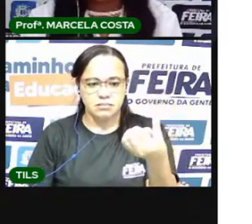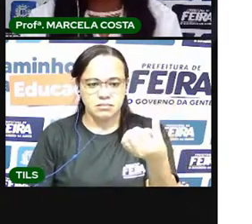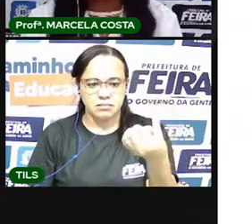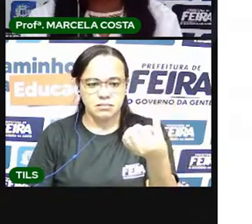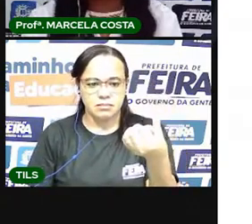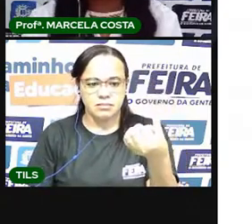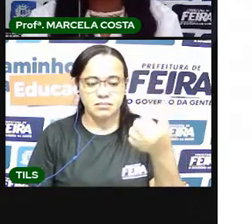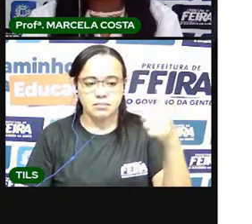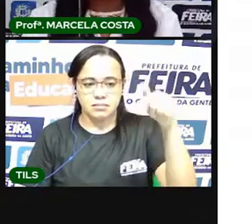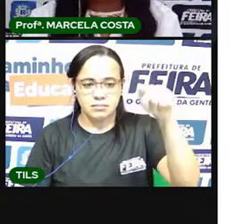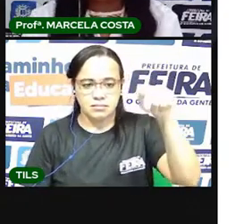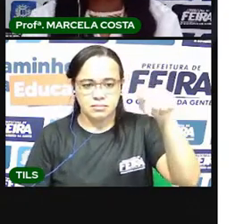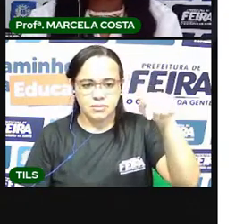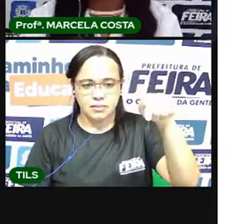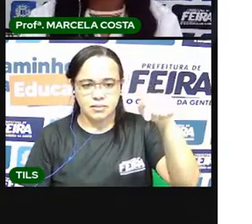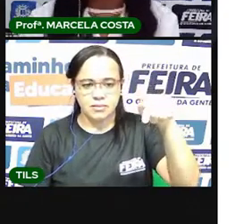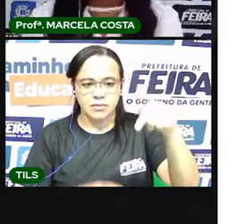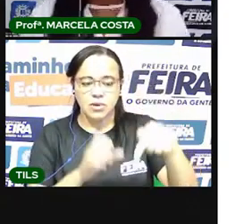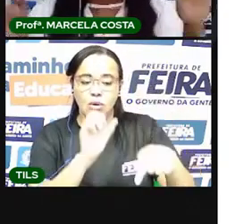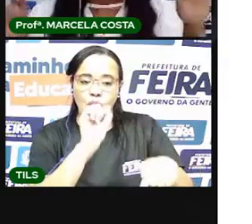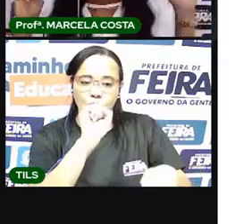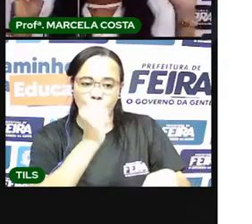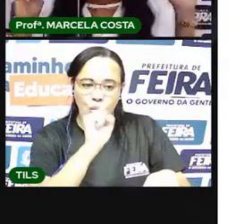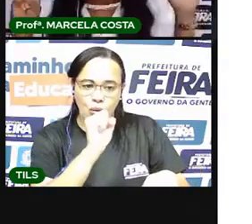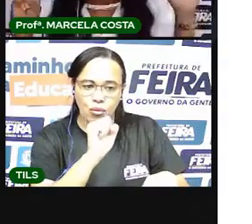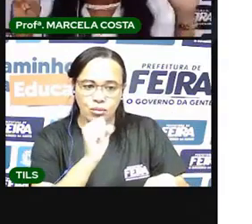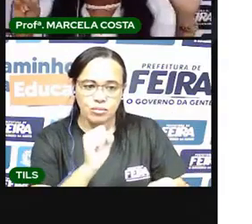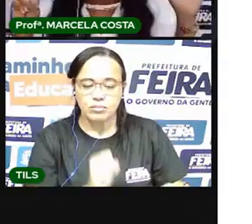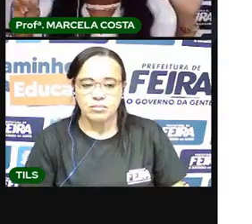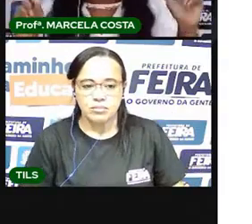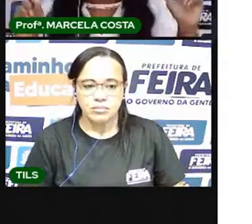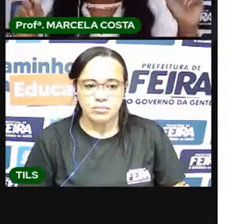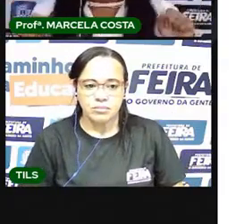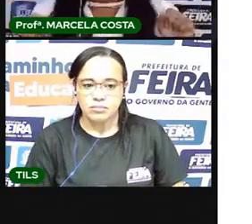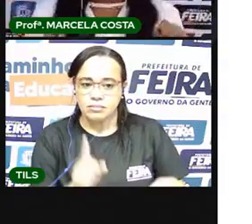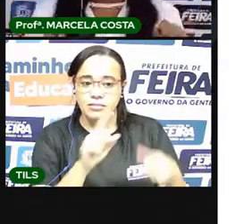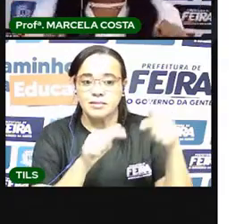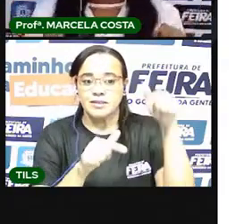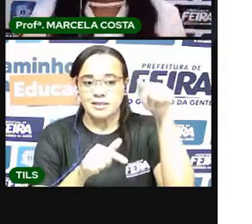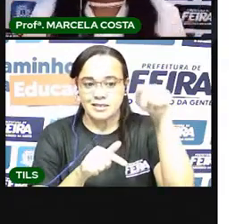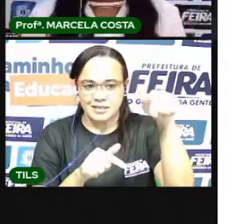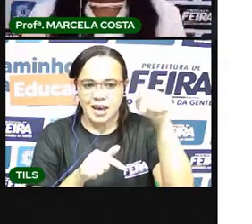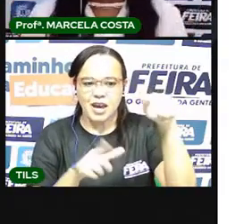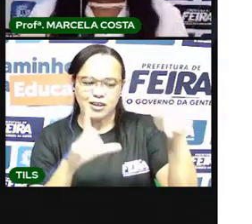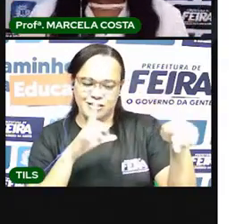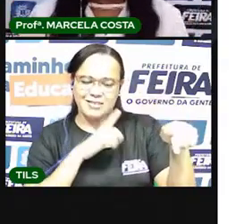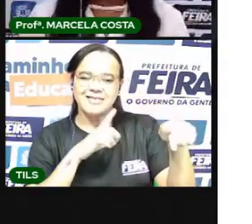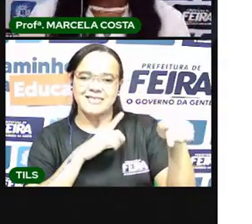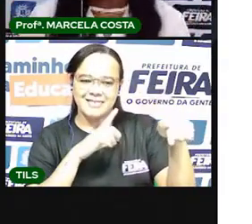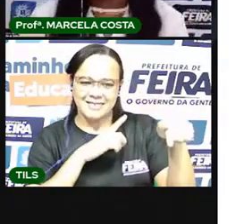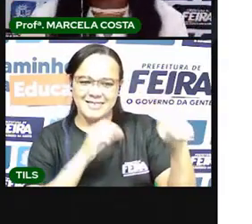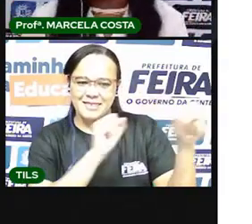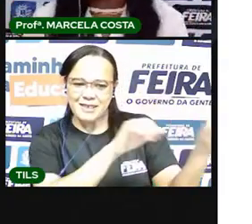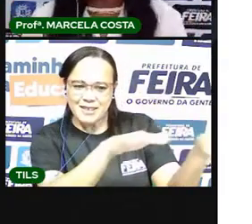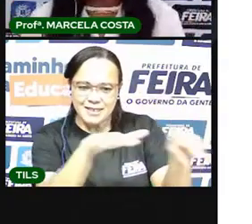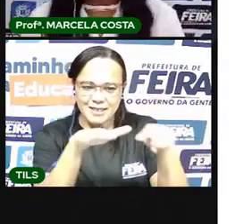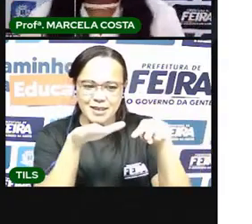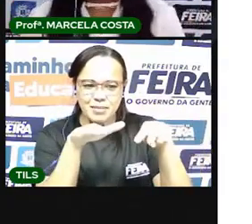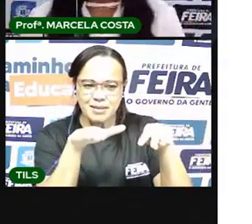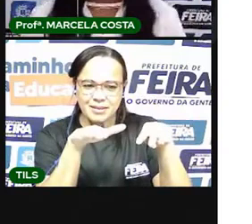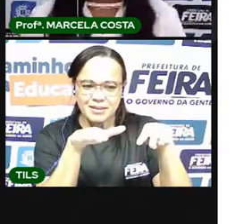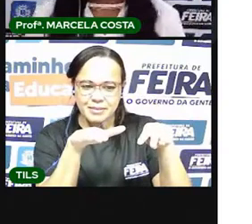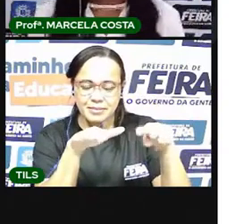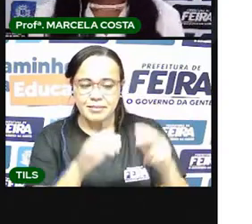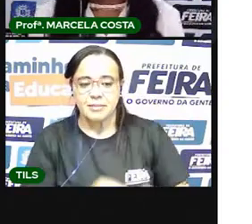seis, sete. Tem sete dias uma semana. Agora eu vou cantar com vocês uma